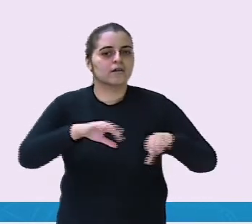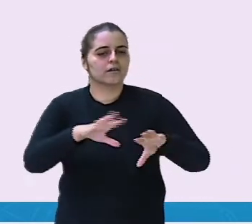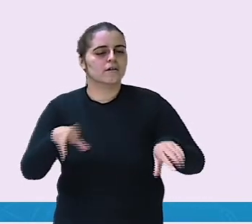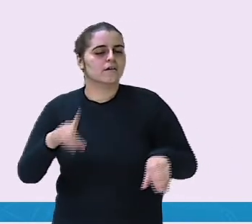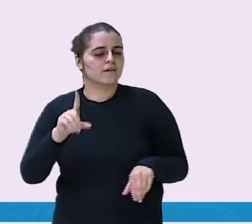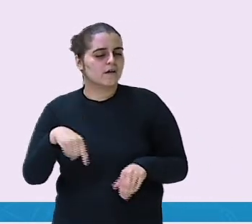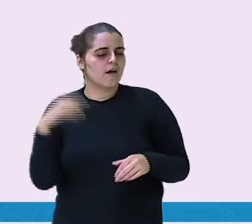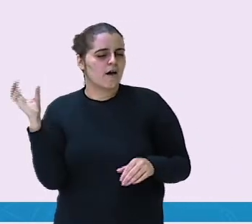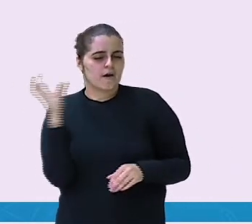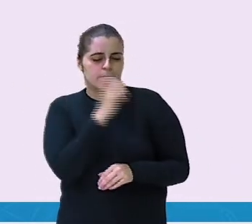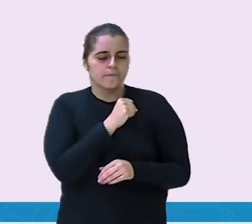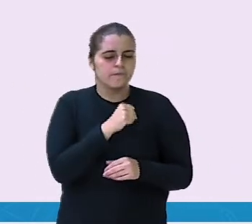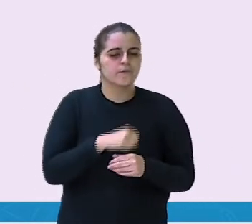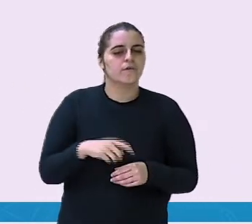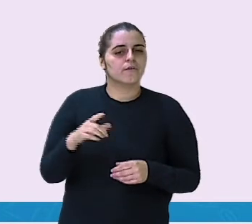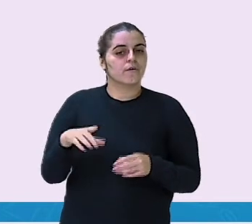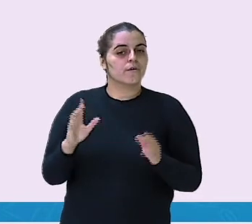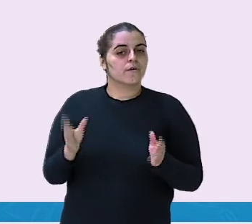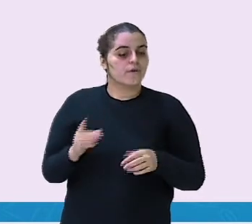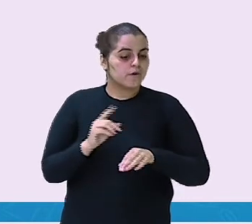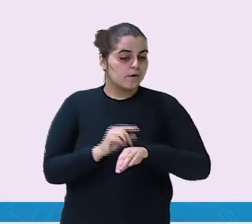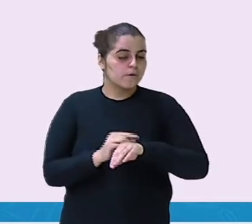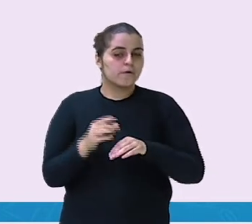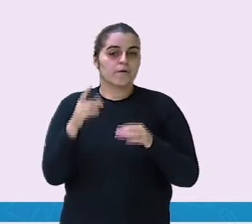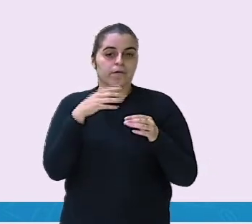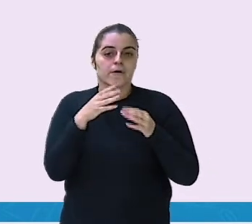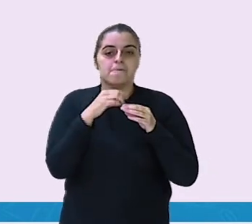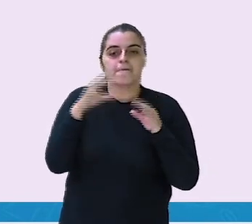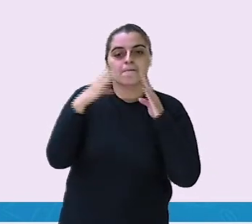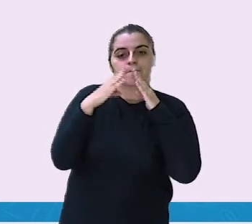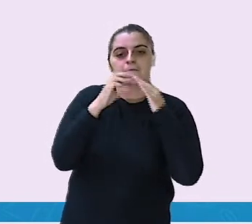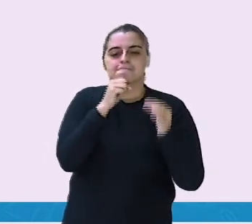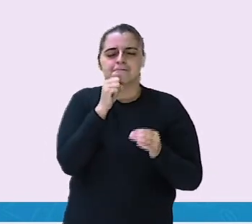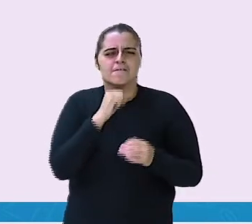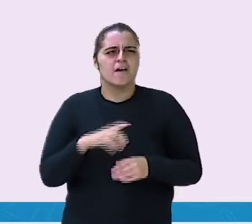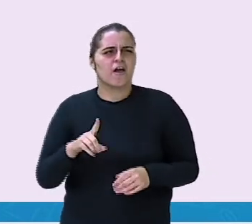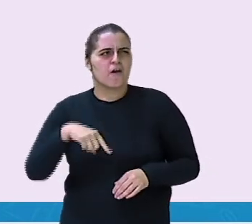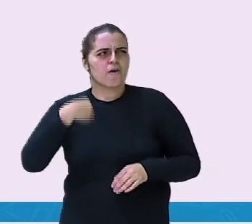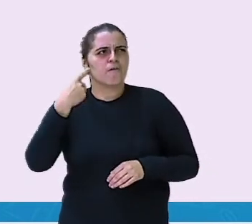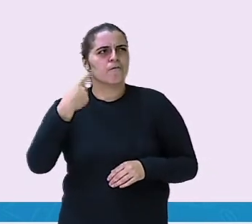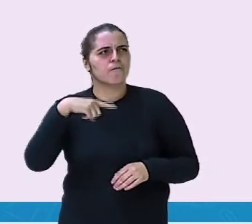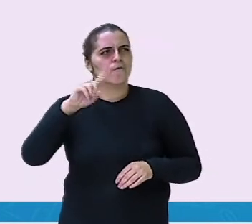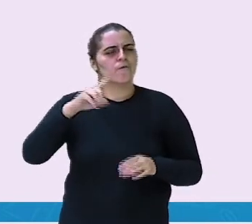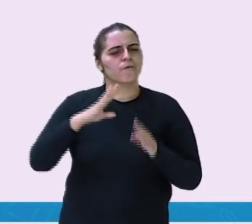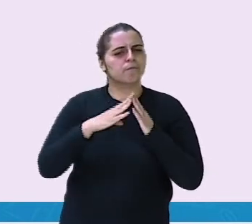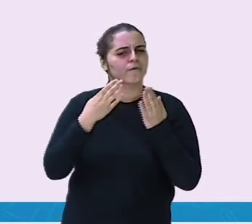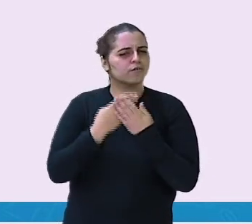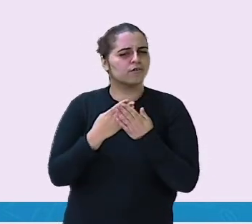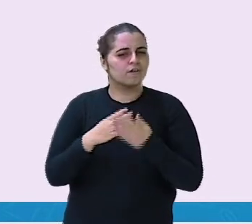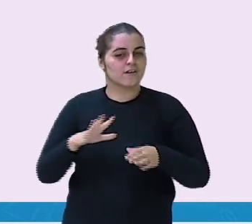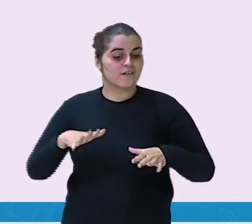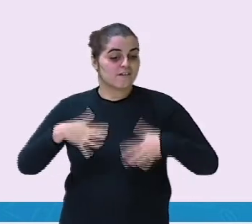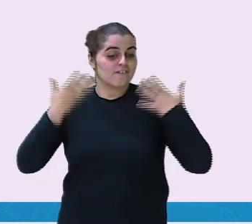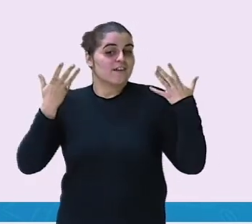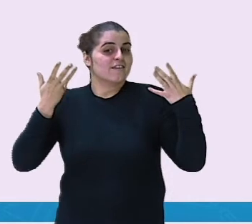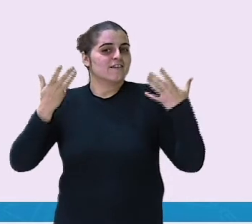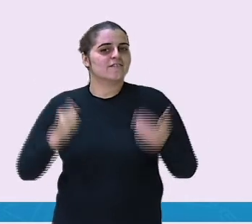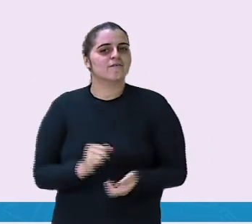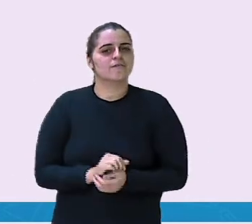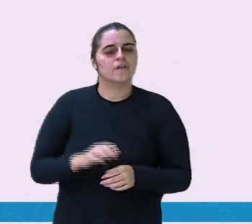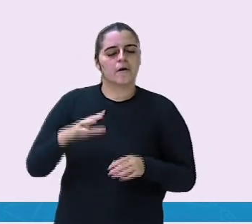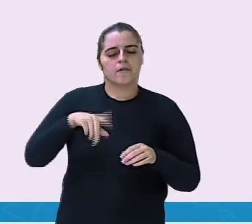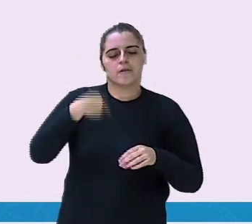vamos na casa da vovó. Fui para a escola e me diverti muito. Depois da natação,